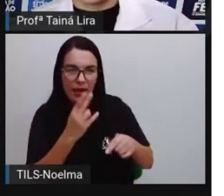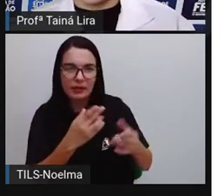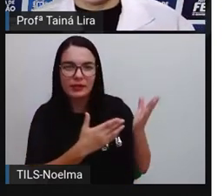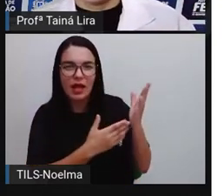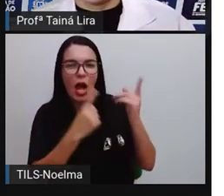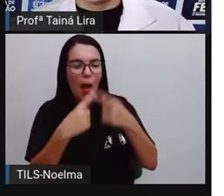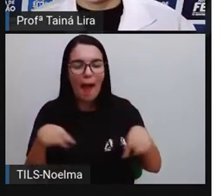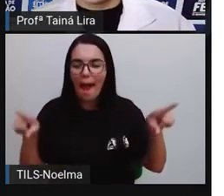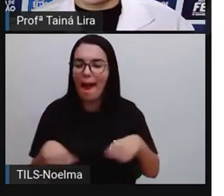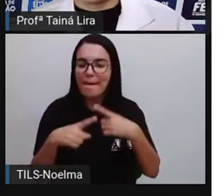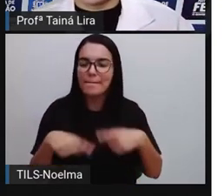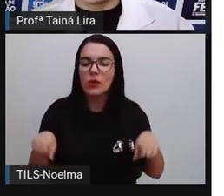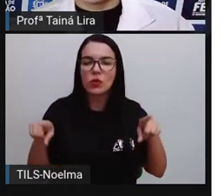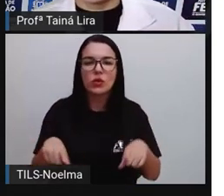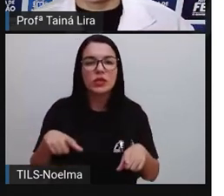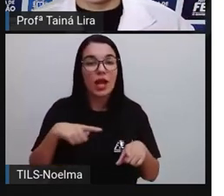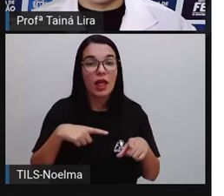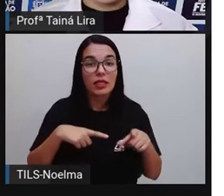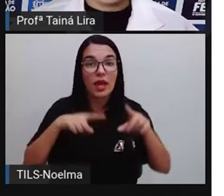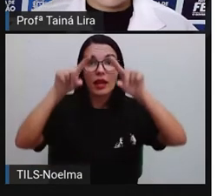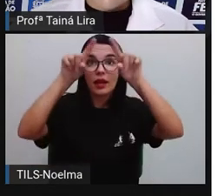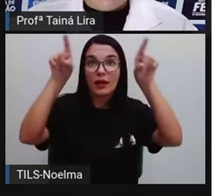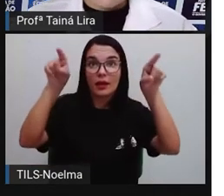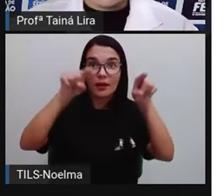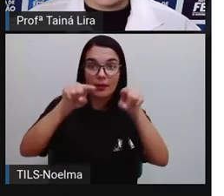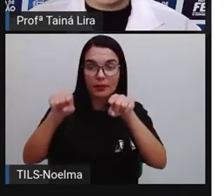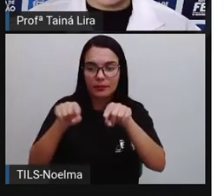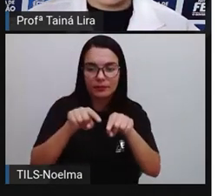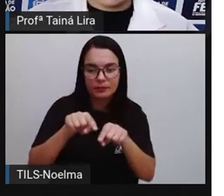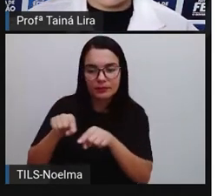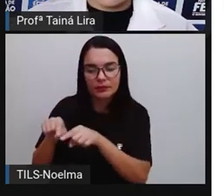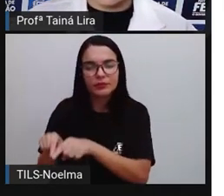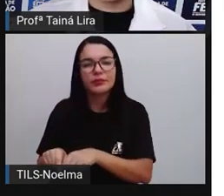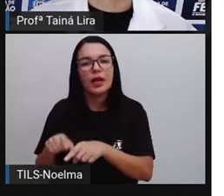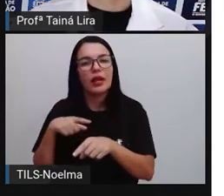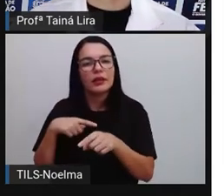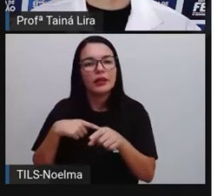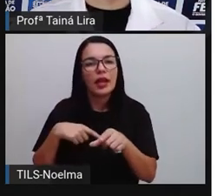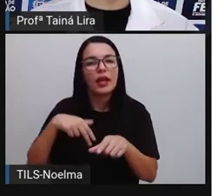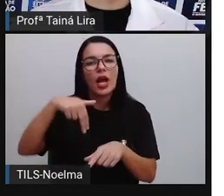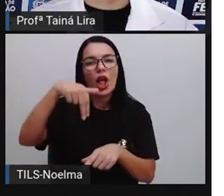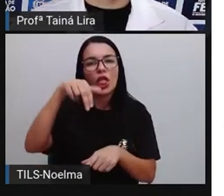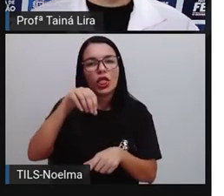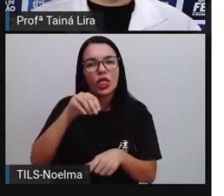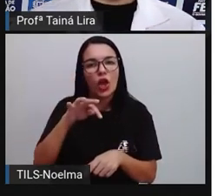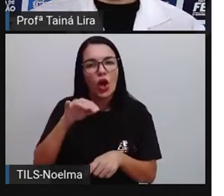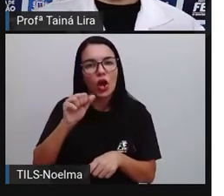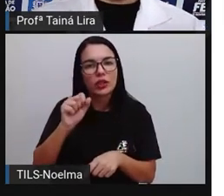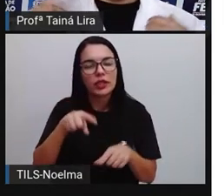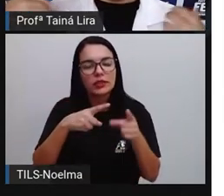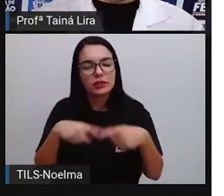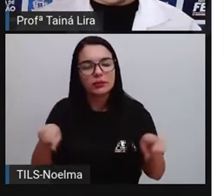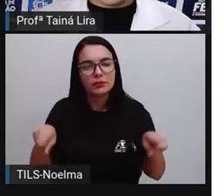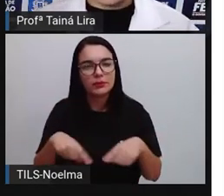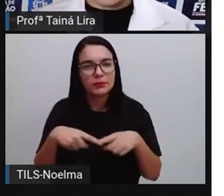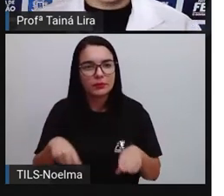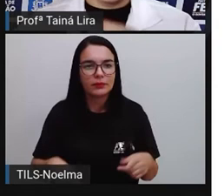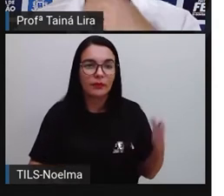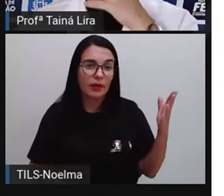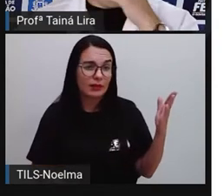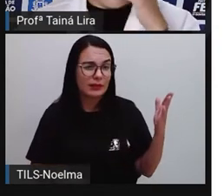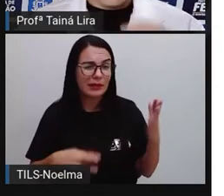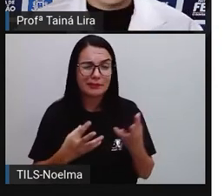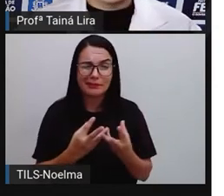Música. Olha lá o balão, né, com as claves representando as notas musicais. E aí a gente tem vários